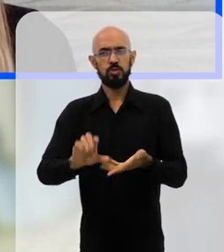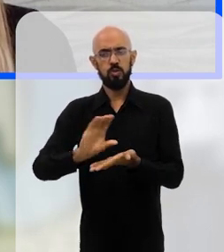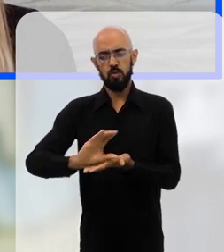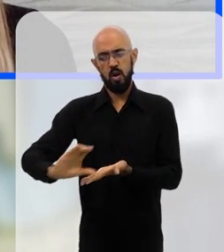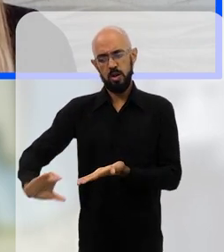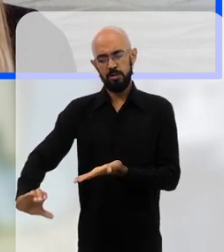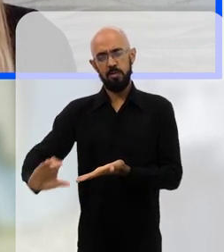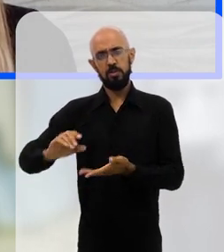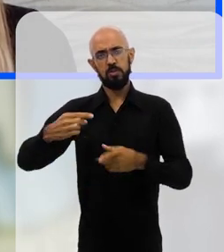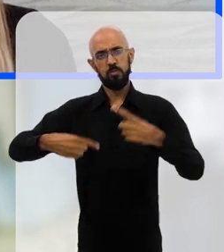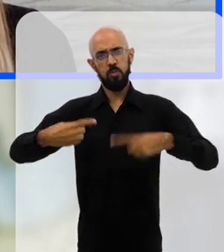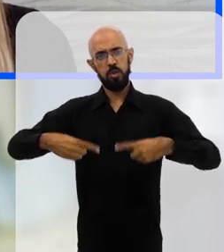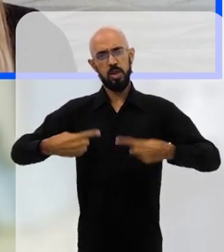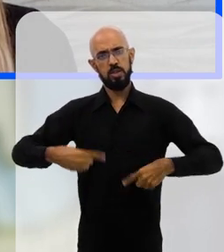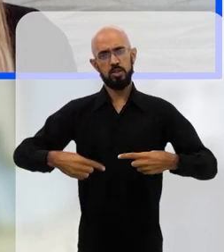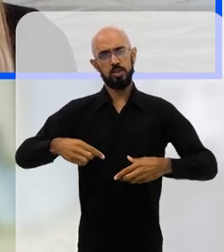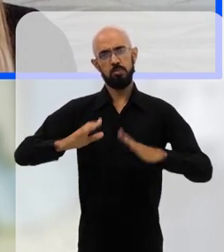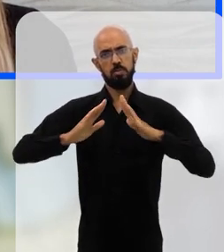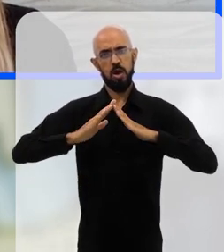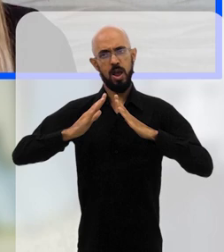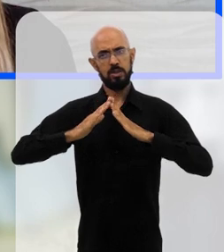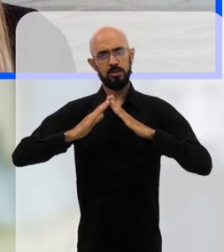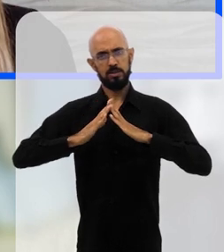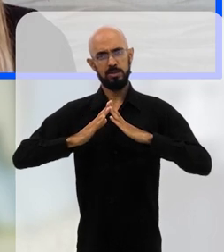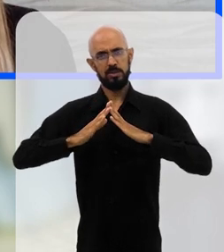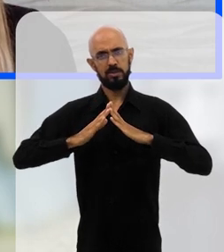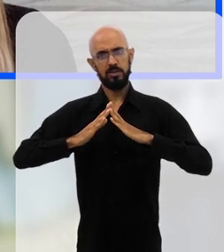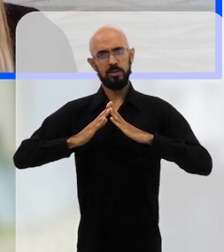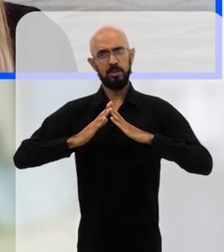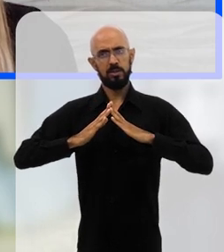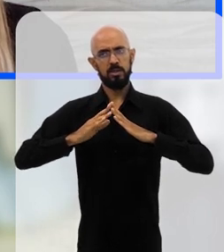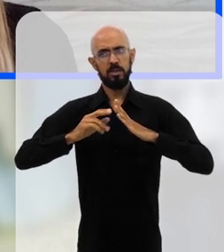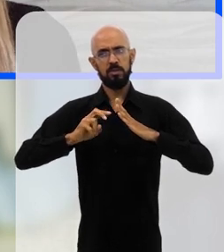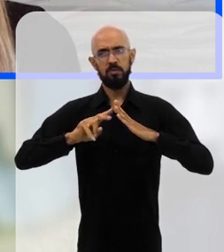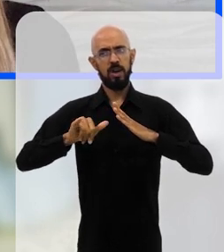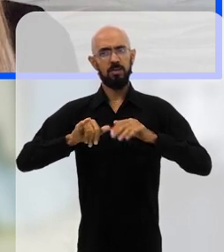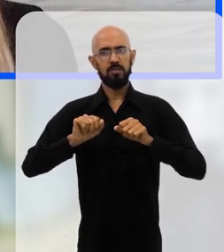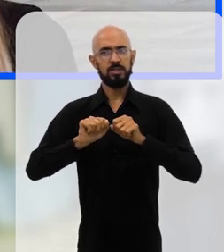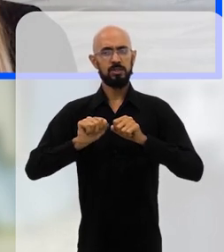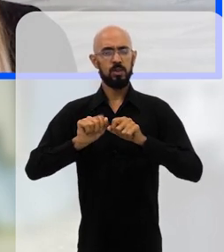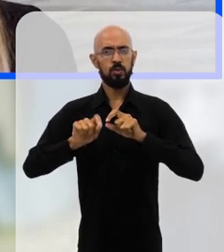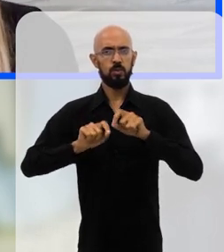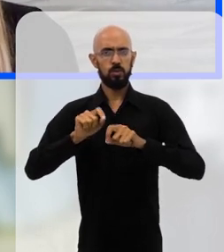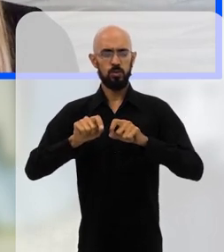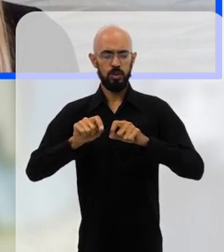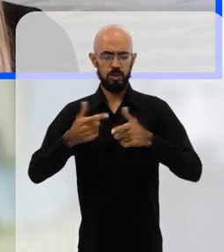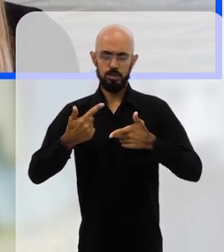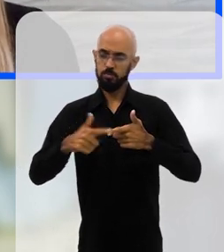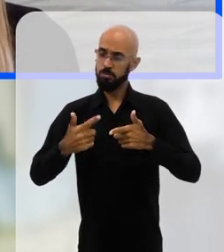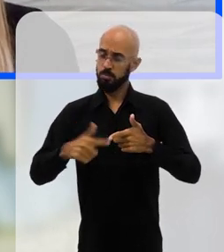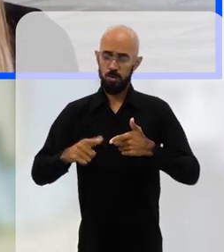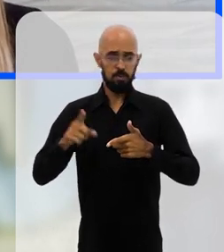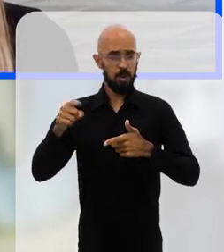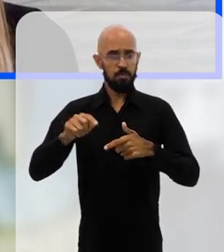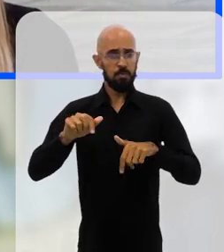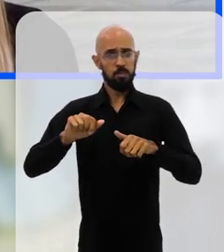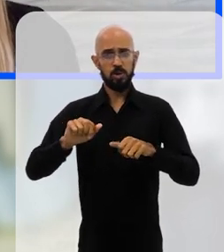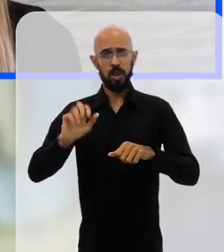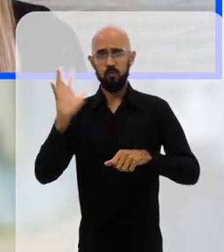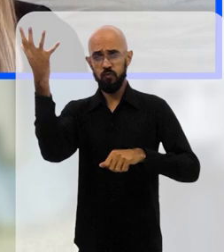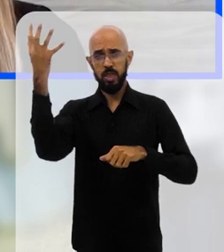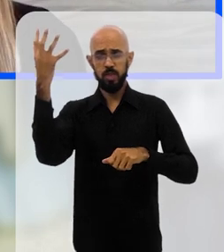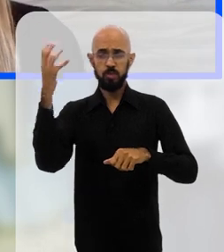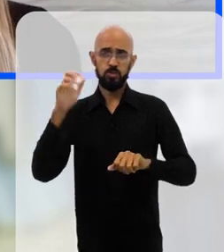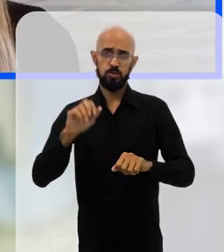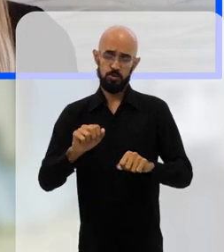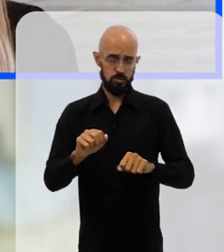dos orçamentos relacionados à política de moradia, que, de certa maneira, teve esse efeito bombástico causado pelos eventos